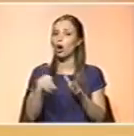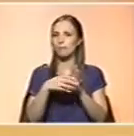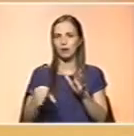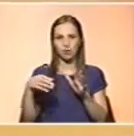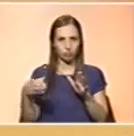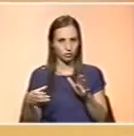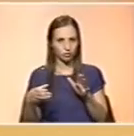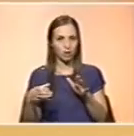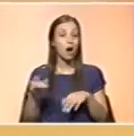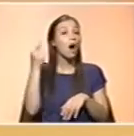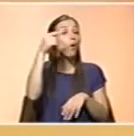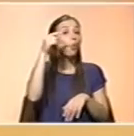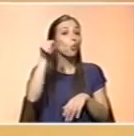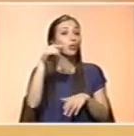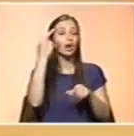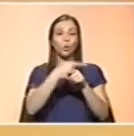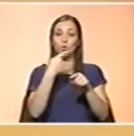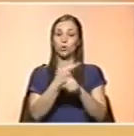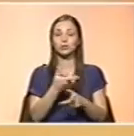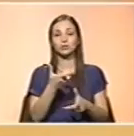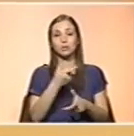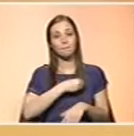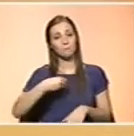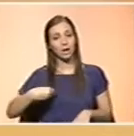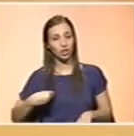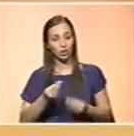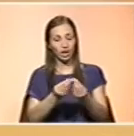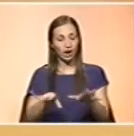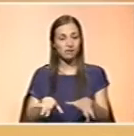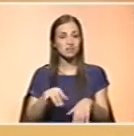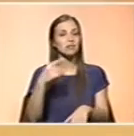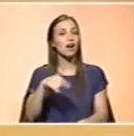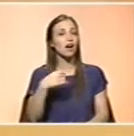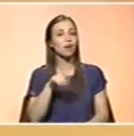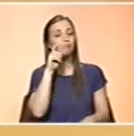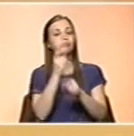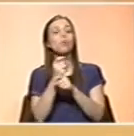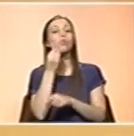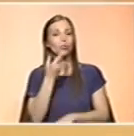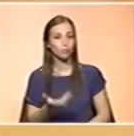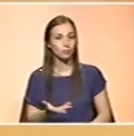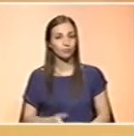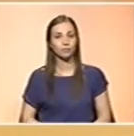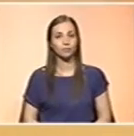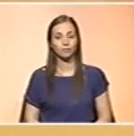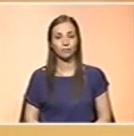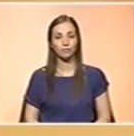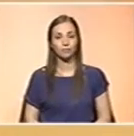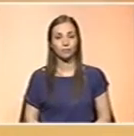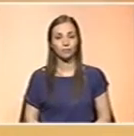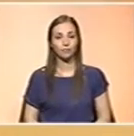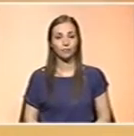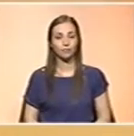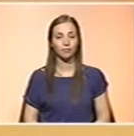Qual é a única arma que o pediatra tem, ou profissional de saúde que segue crianças, para controlar isso? Sabendo que